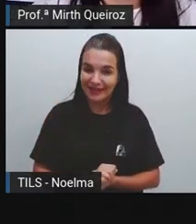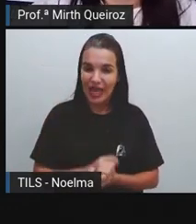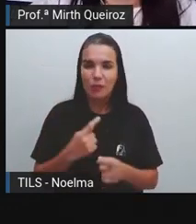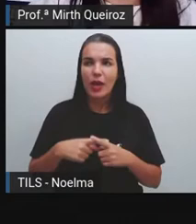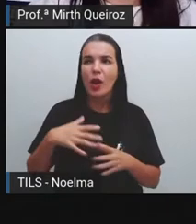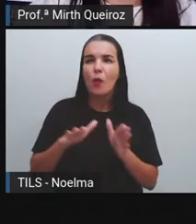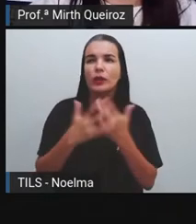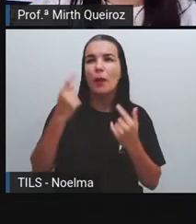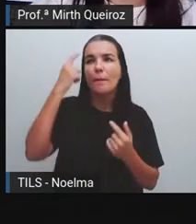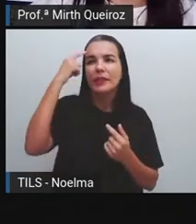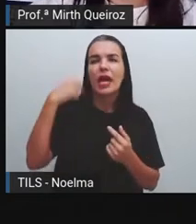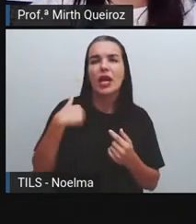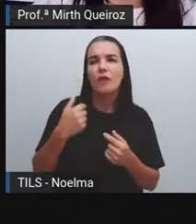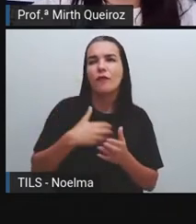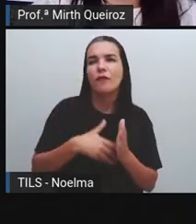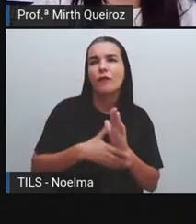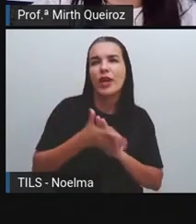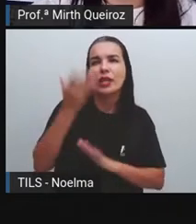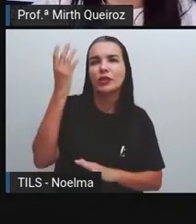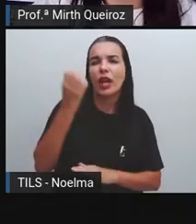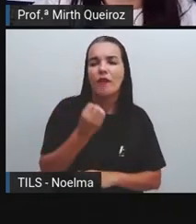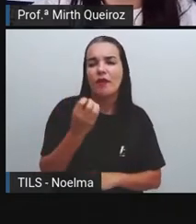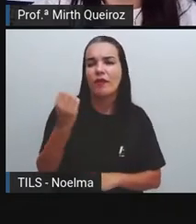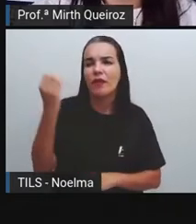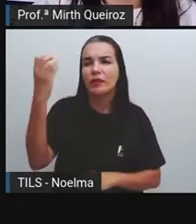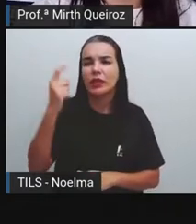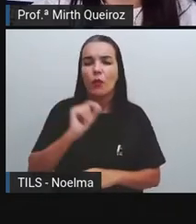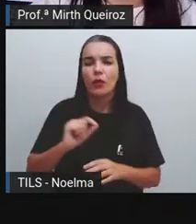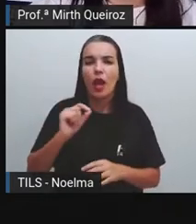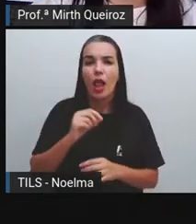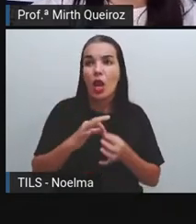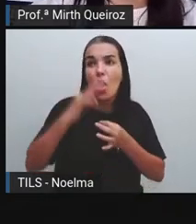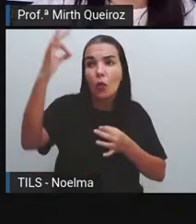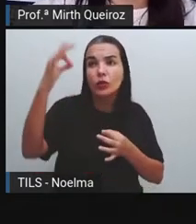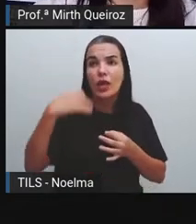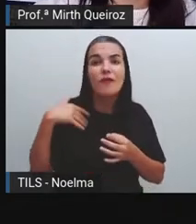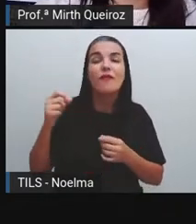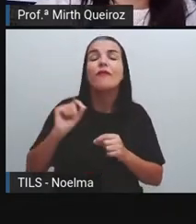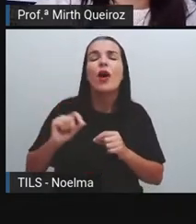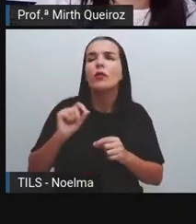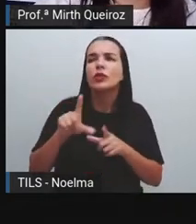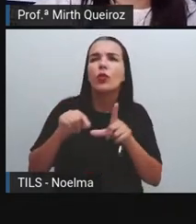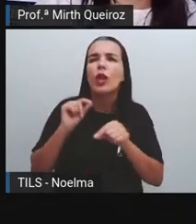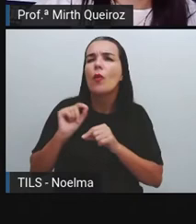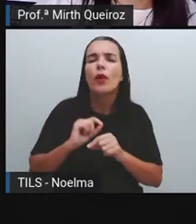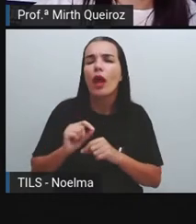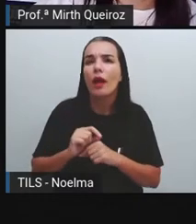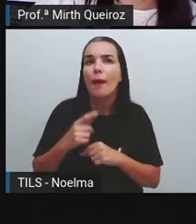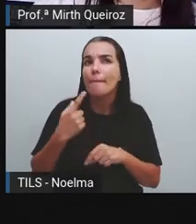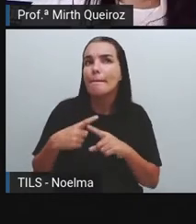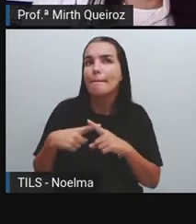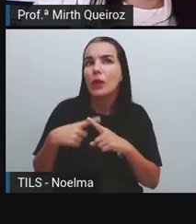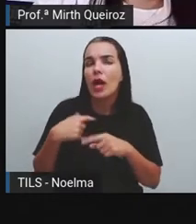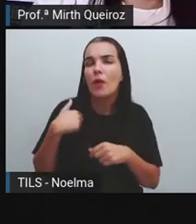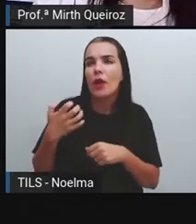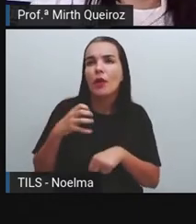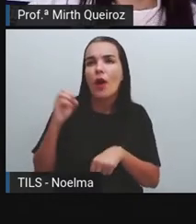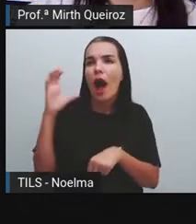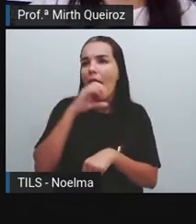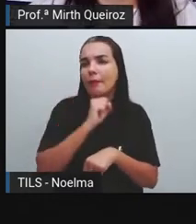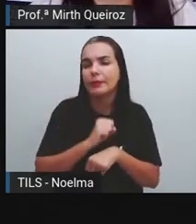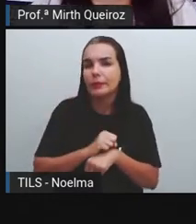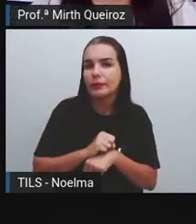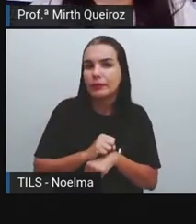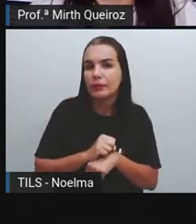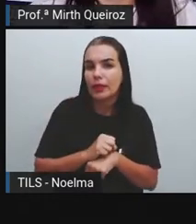o quê? Ah, eu posso ir de avião, que aí eu vou chegar mais rápido, né? Se a gente precisa atravessar um